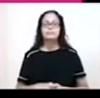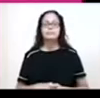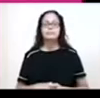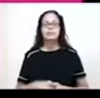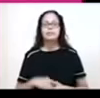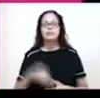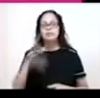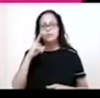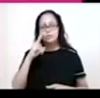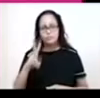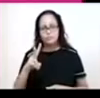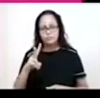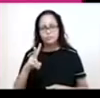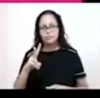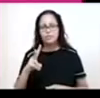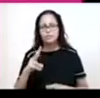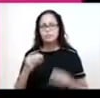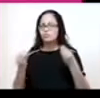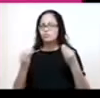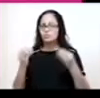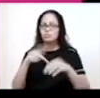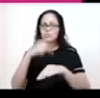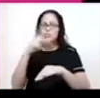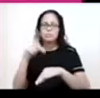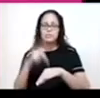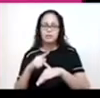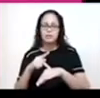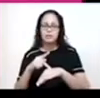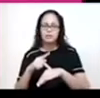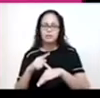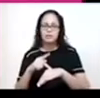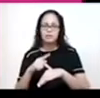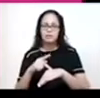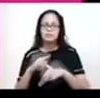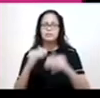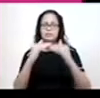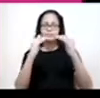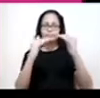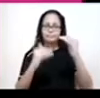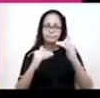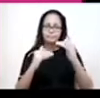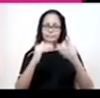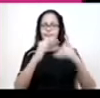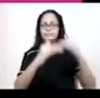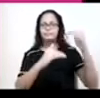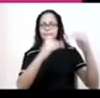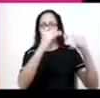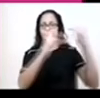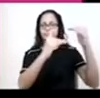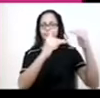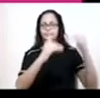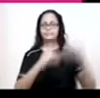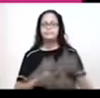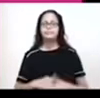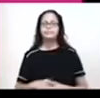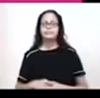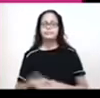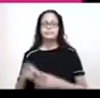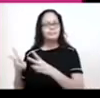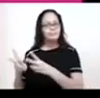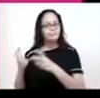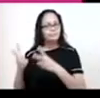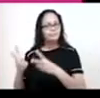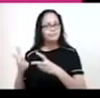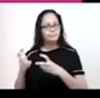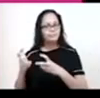Como a gente vê aqui, a formação de muitos países atualmente considerados subdesenvolvidos. Foram formados através desse processo de colonização por